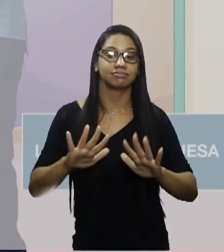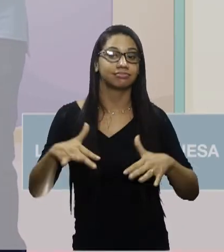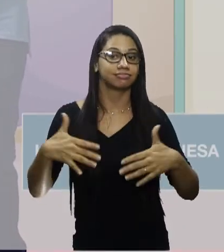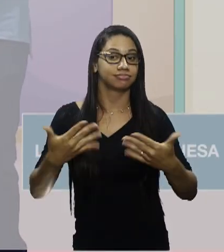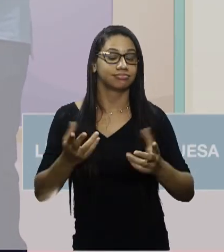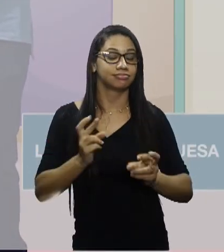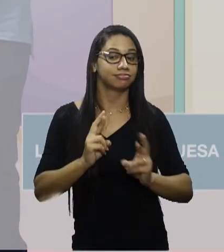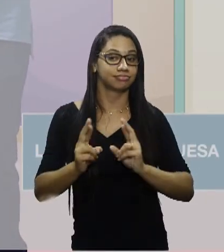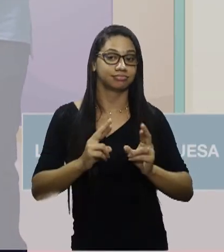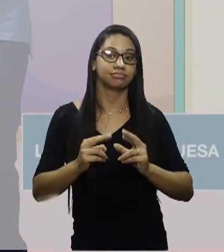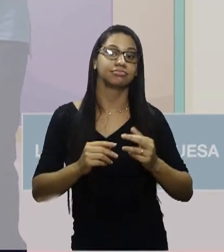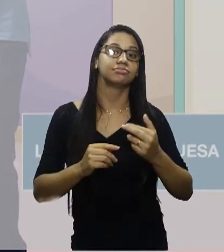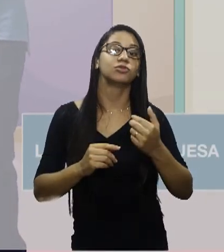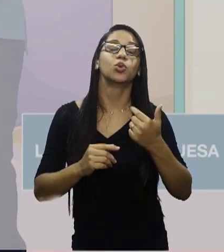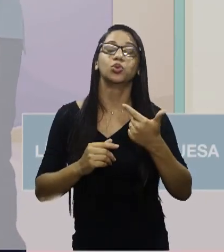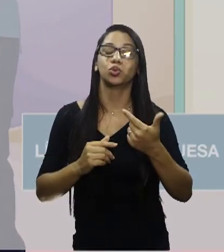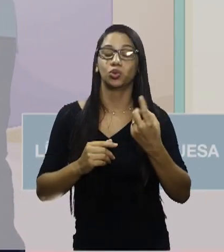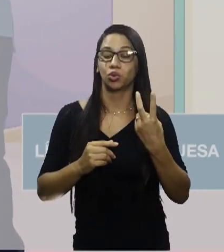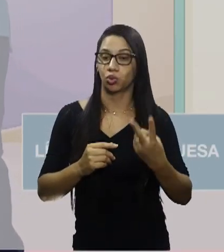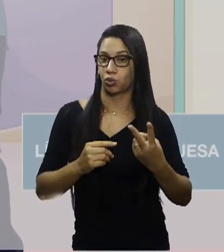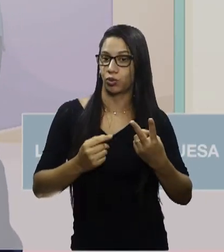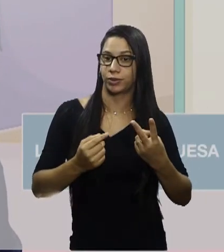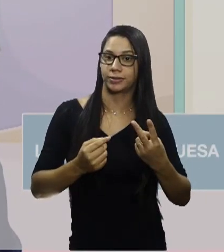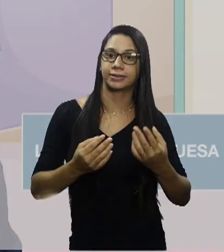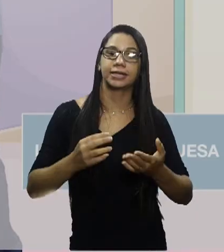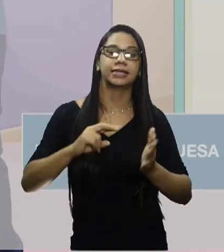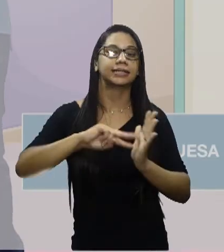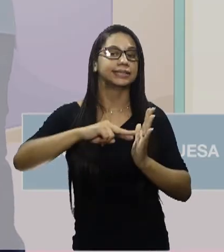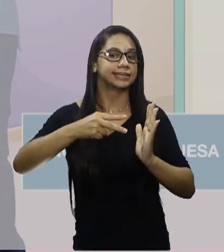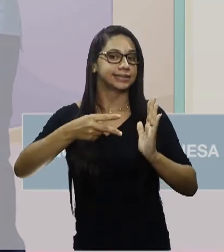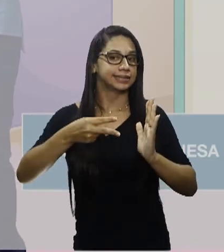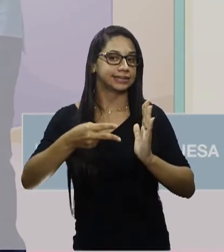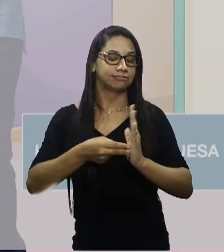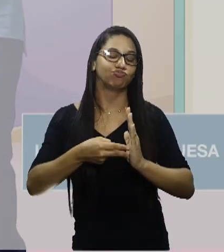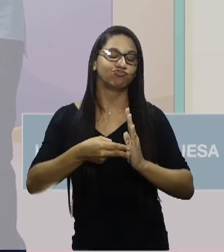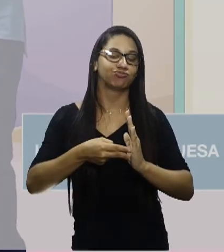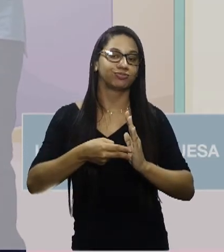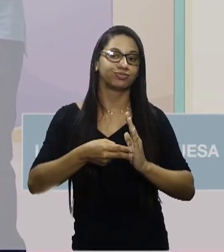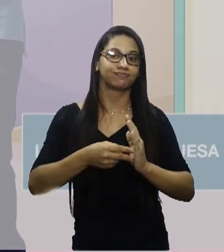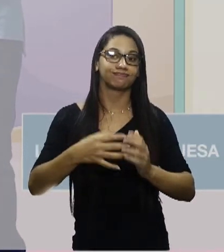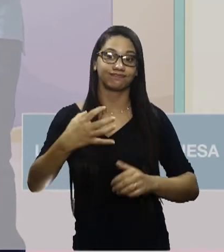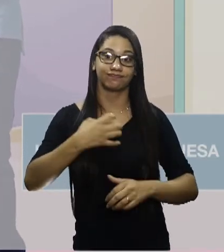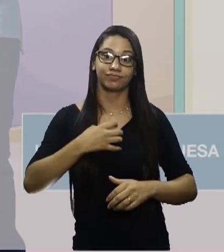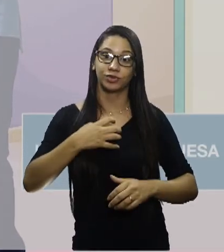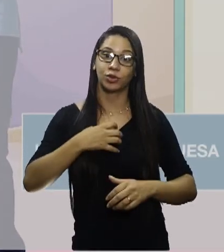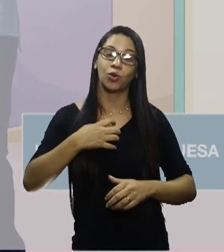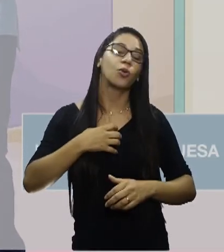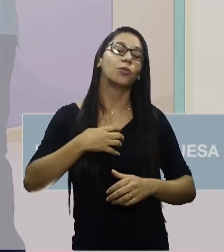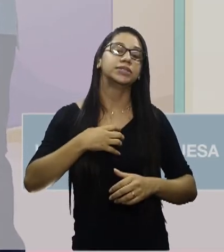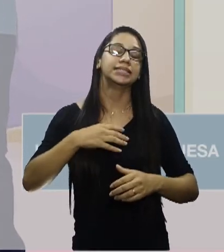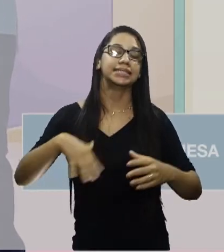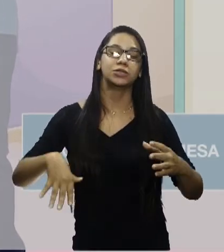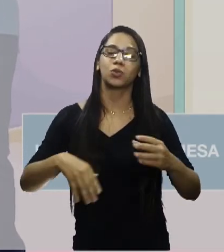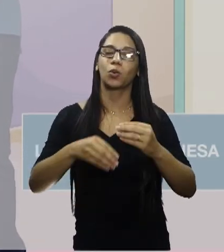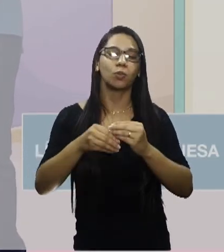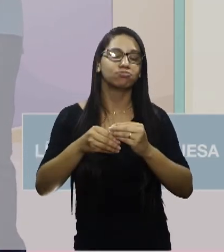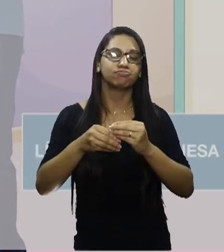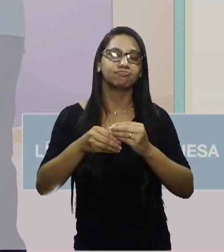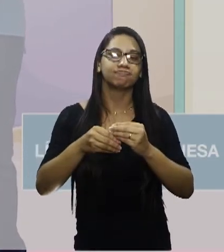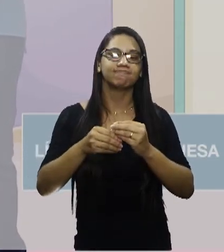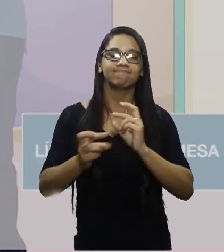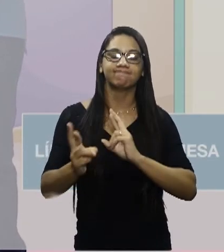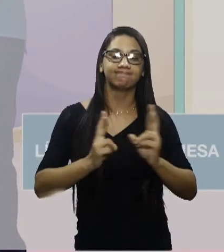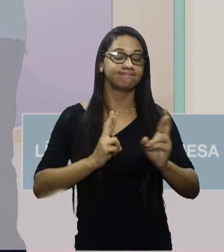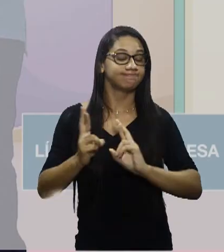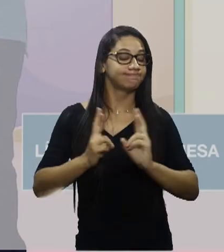relacionamos aí duas orações com significados, com sentidos completos e fizemos uma